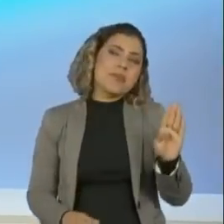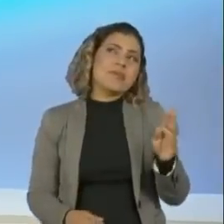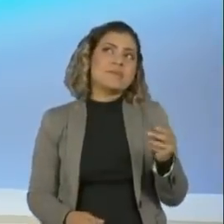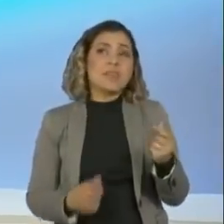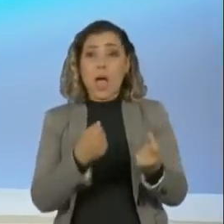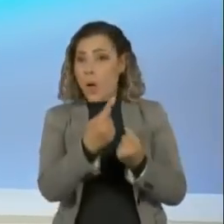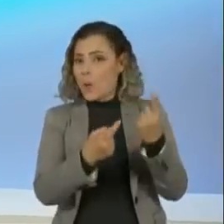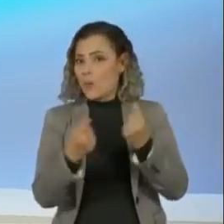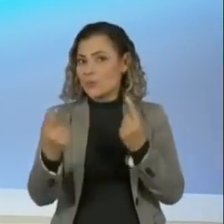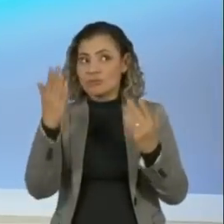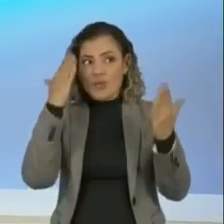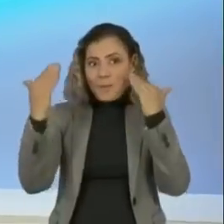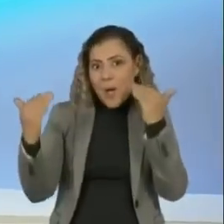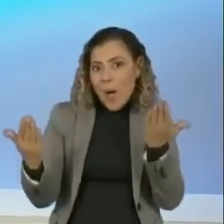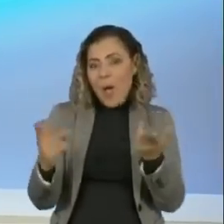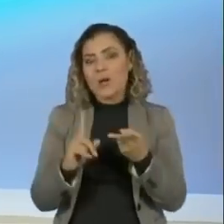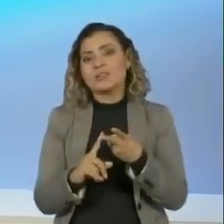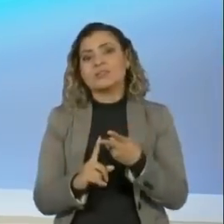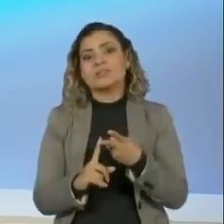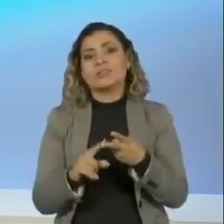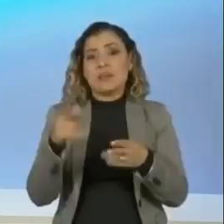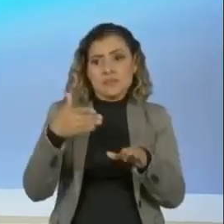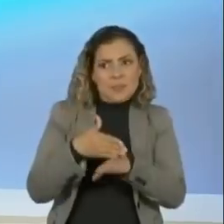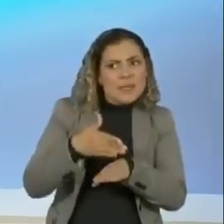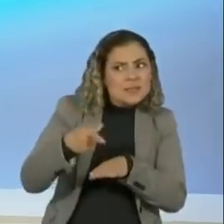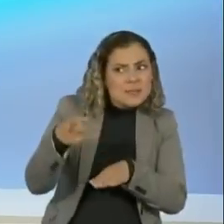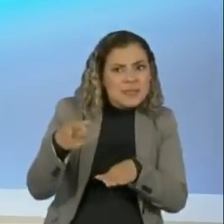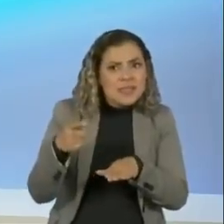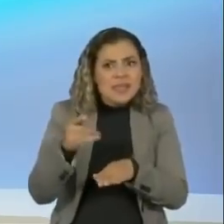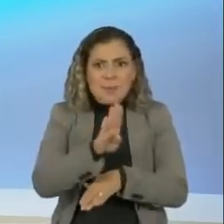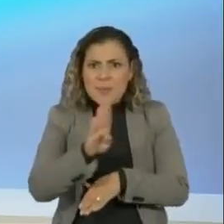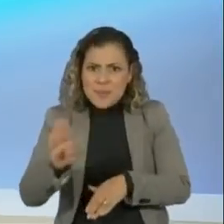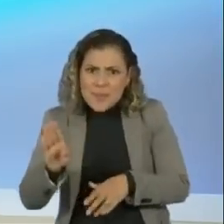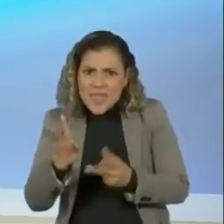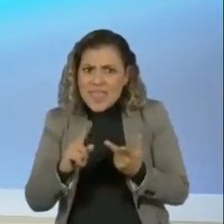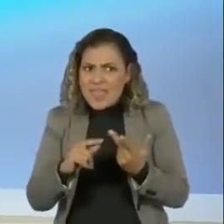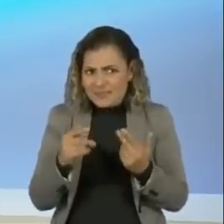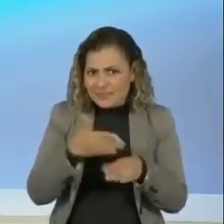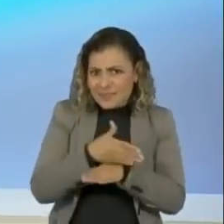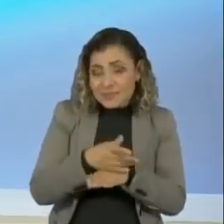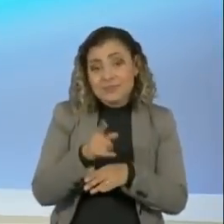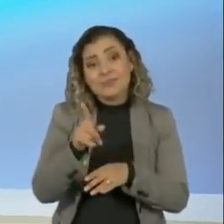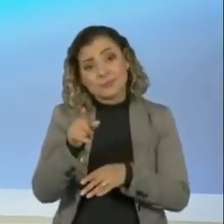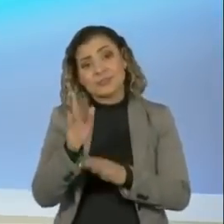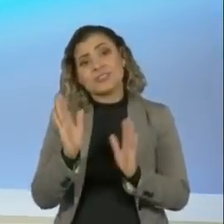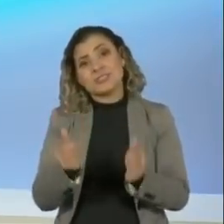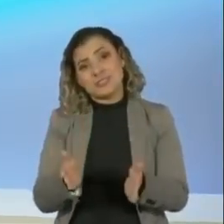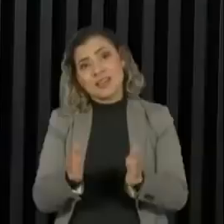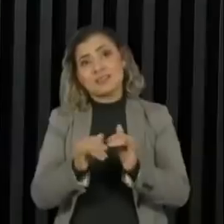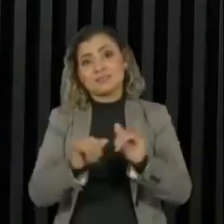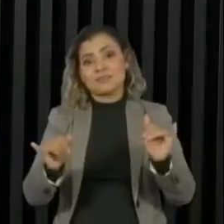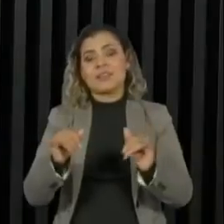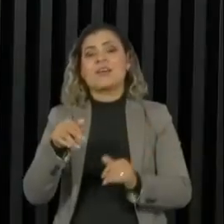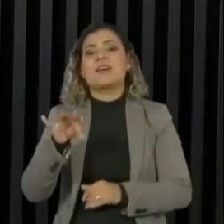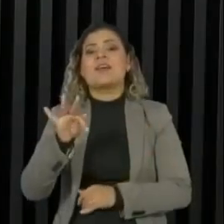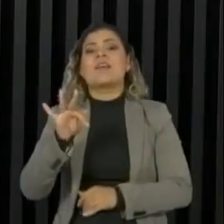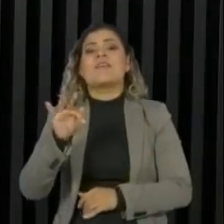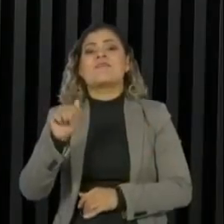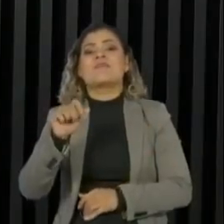influencers, teve pessoas... Você participaria de um reality show? Eu sei que você já deu uma negativa para a Fazenda,